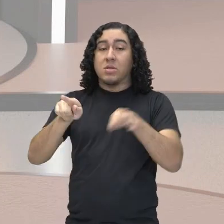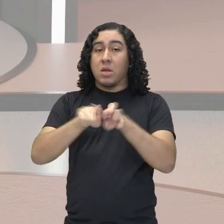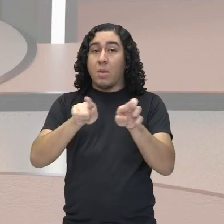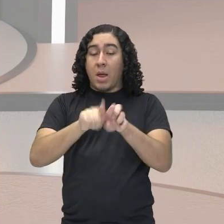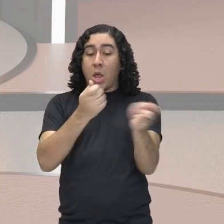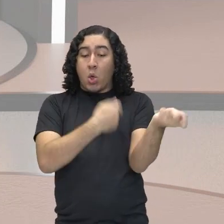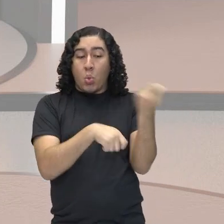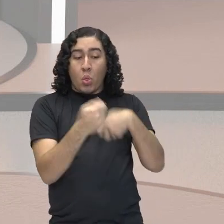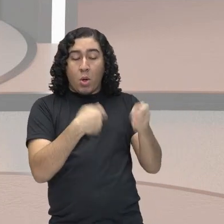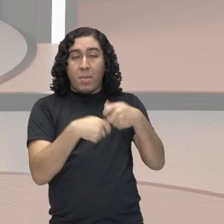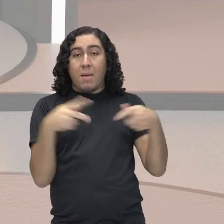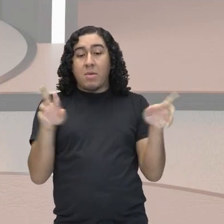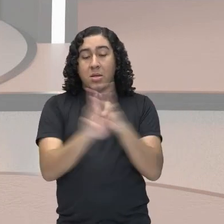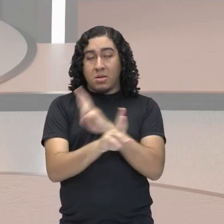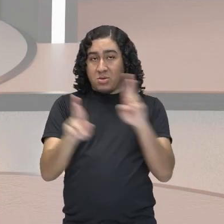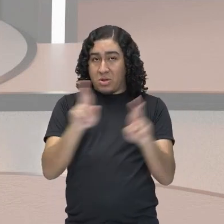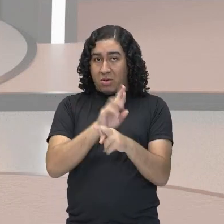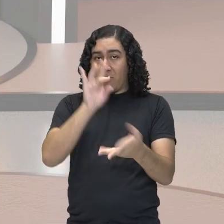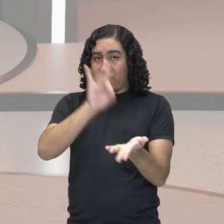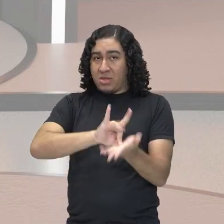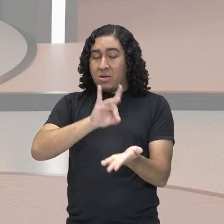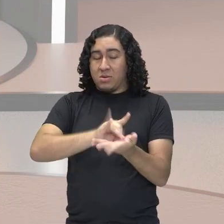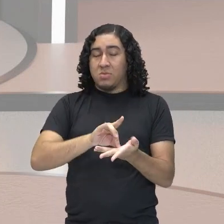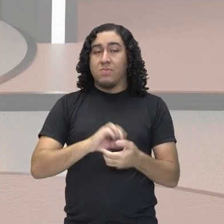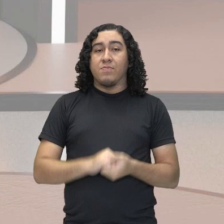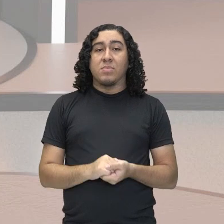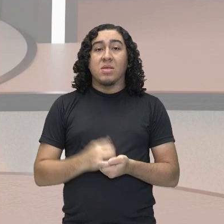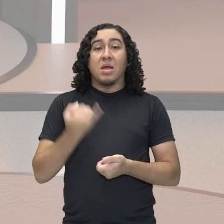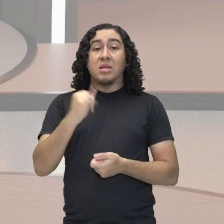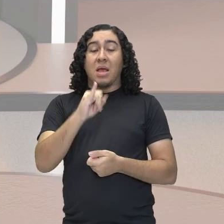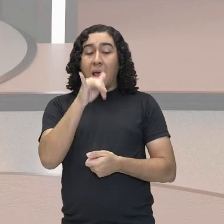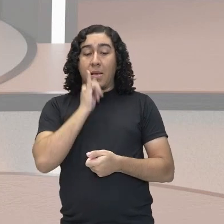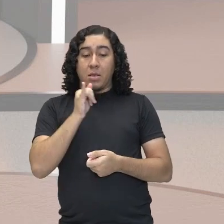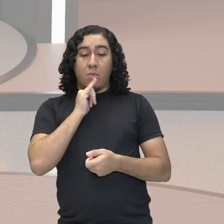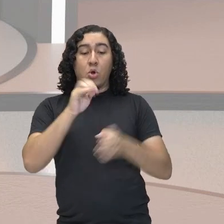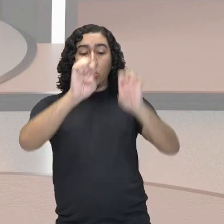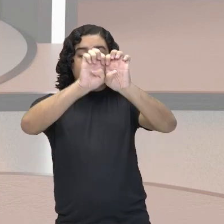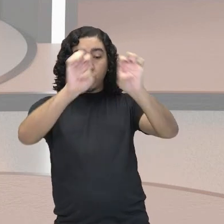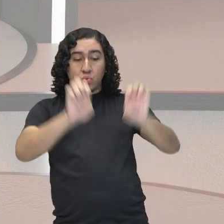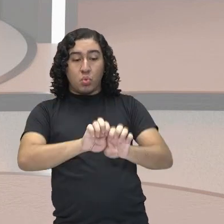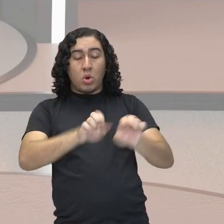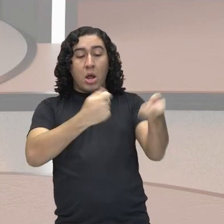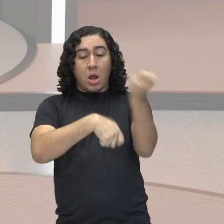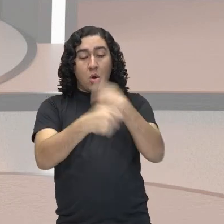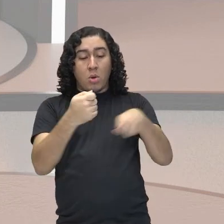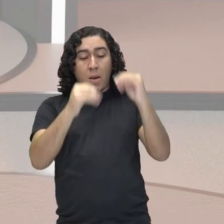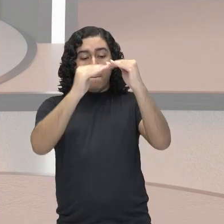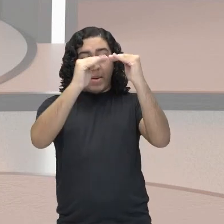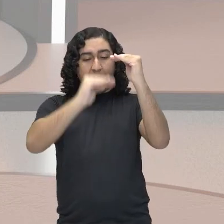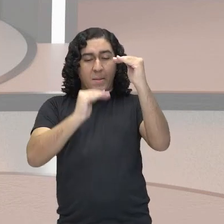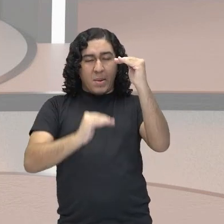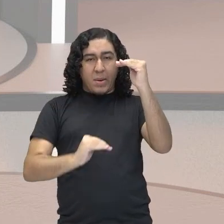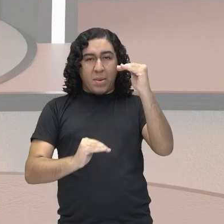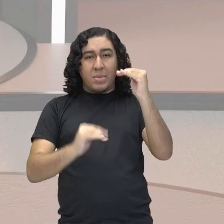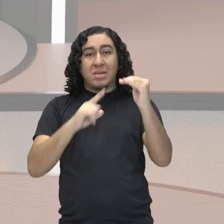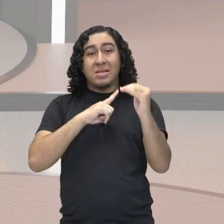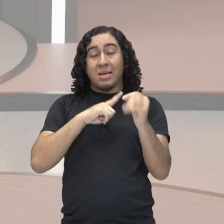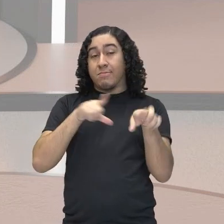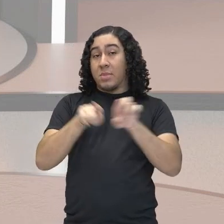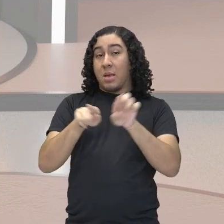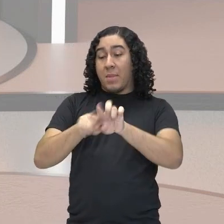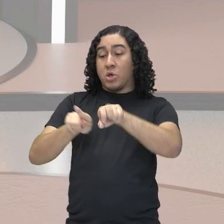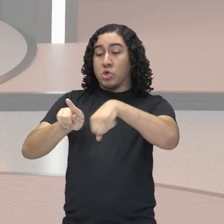intimamente relacionadas. Se as divisões econômicas endurecem, a desigualdade social